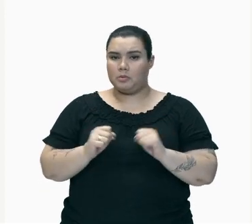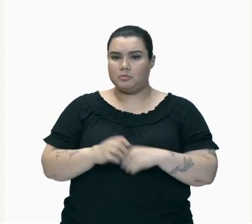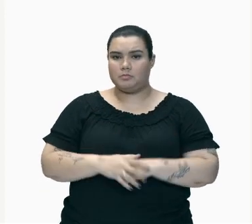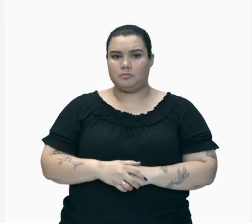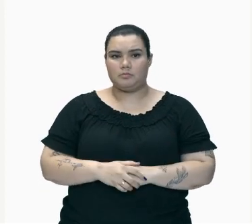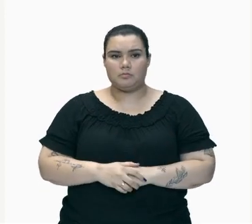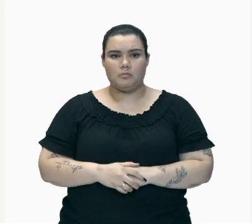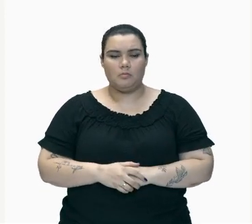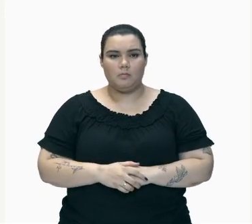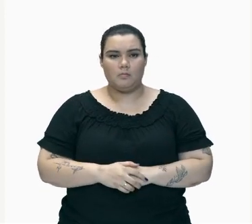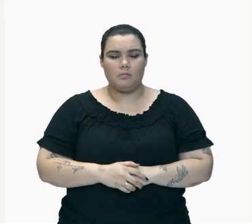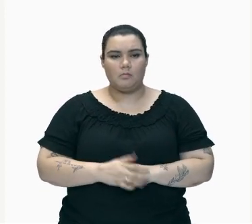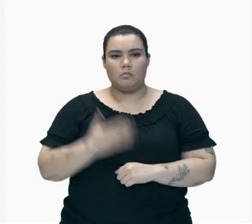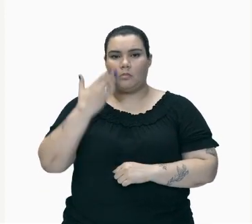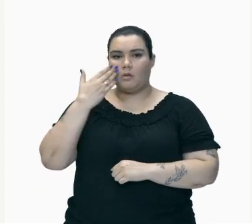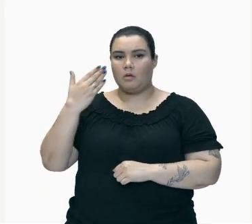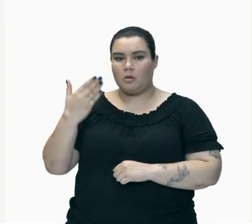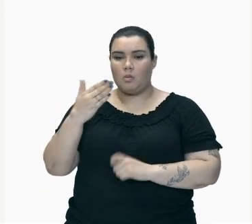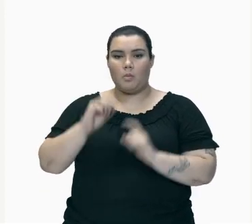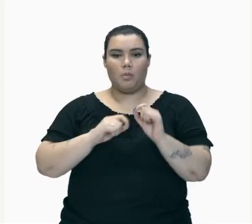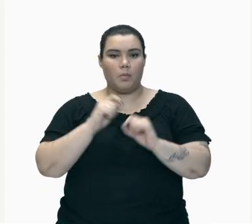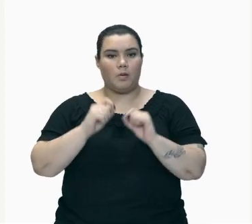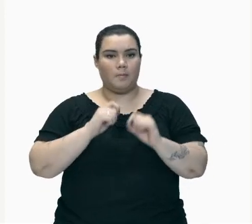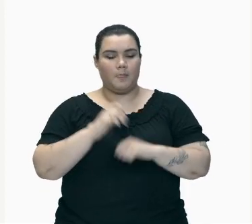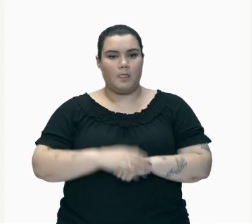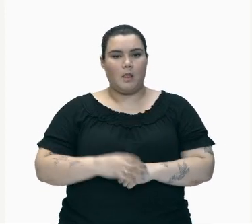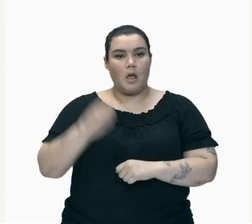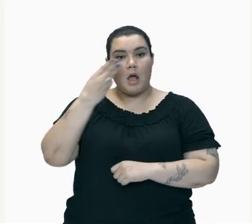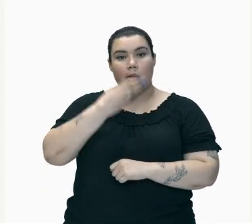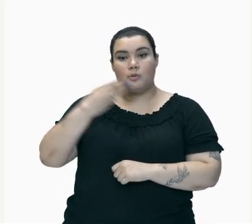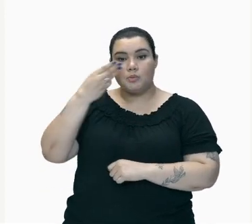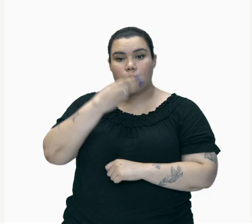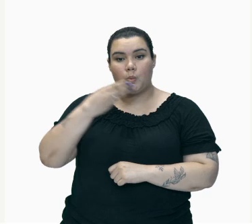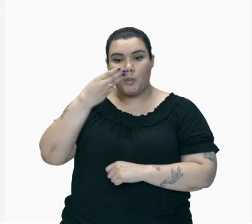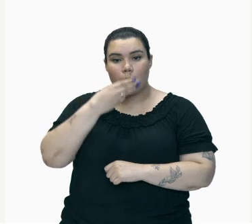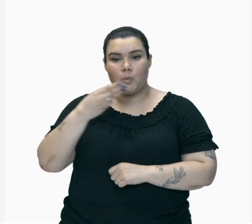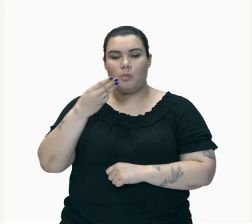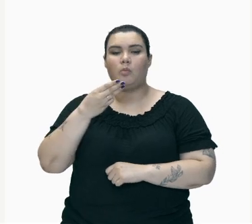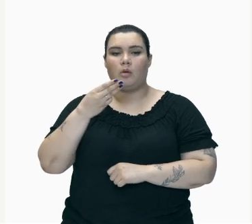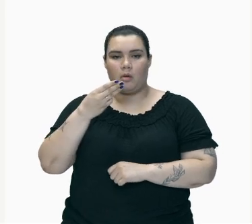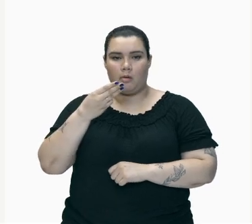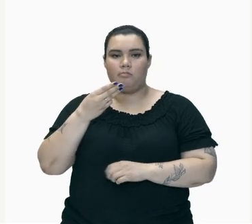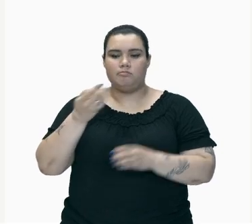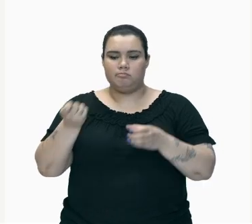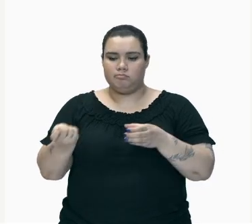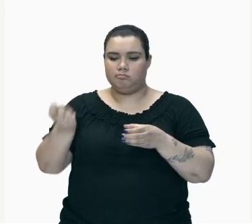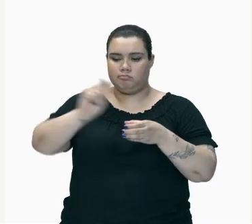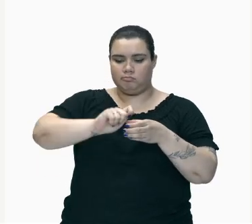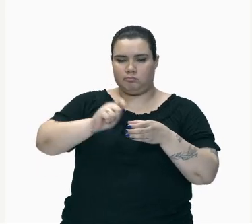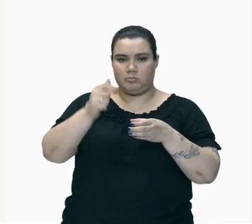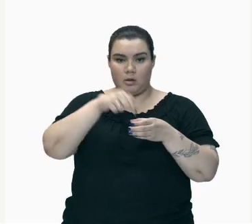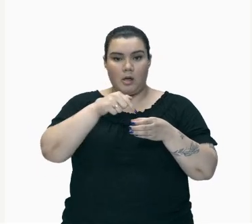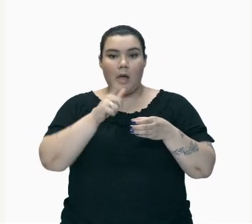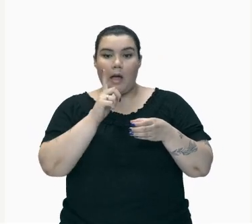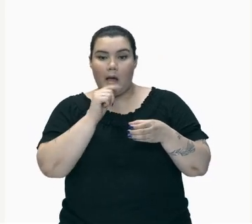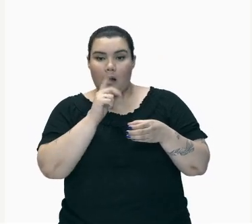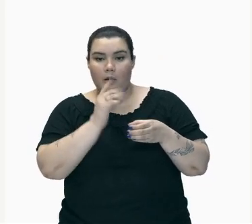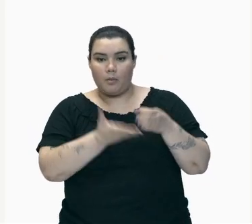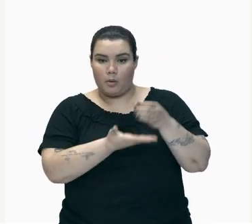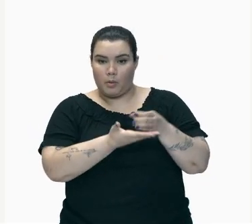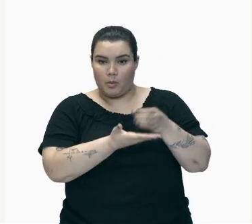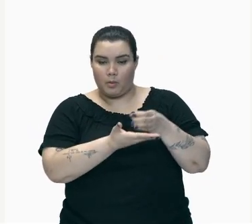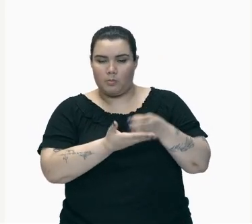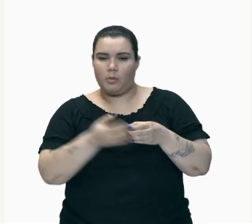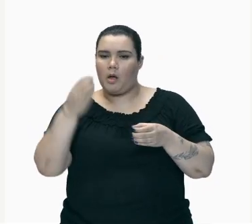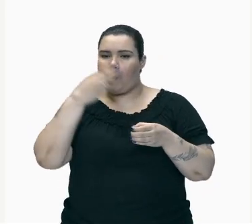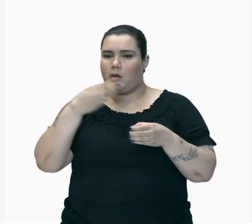podemos Ter a dissolução Do açúcar O que é Dissolução? É quando eu coloco O açúcar Na